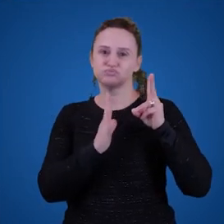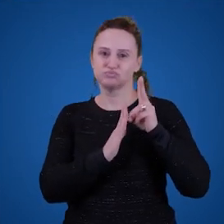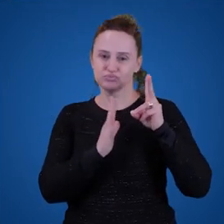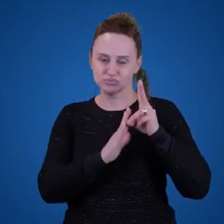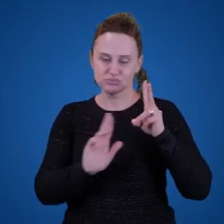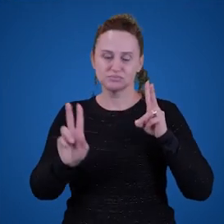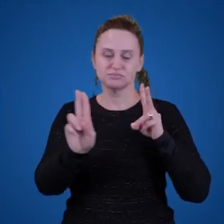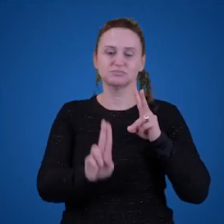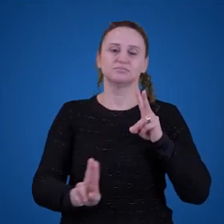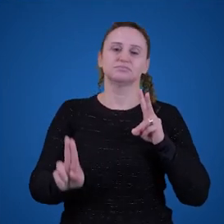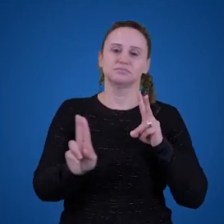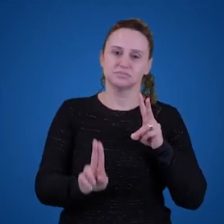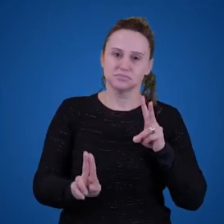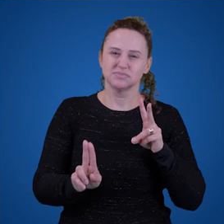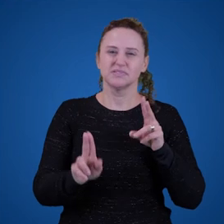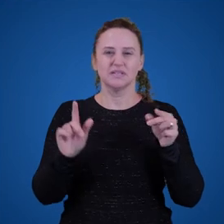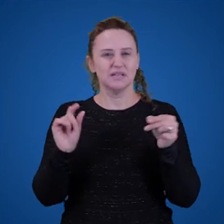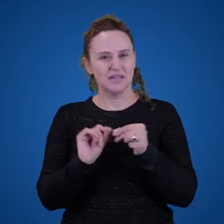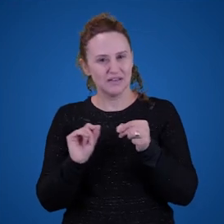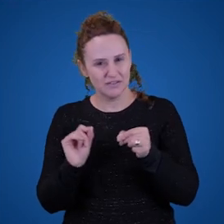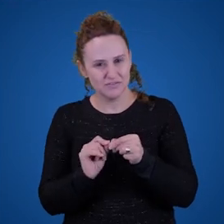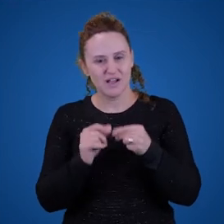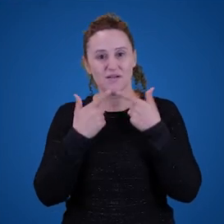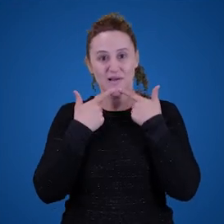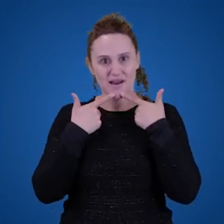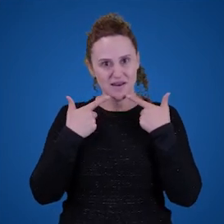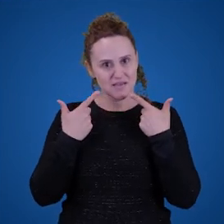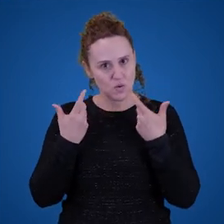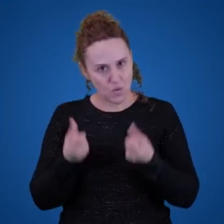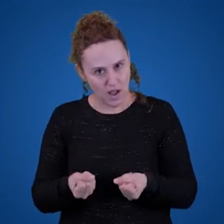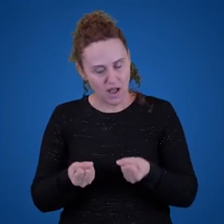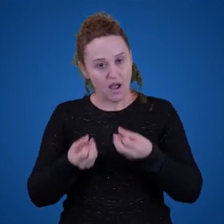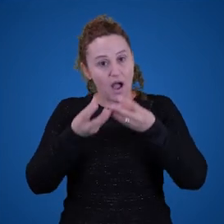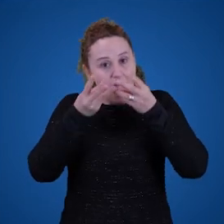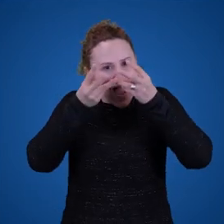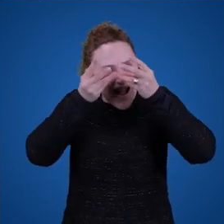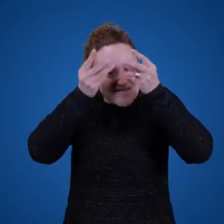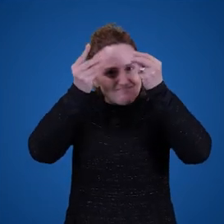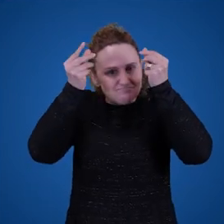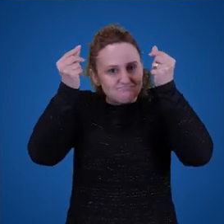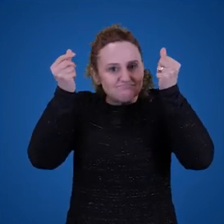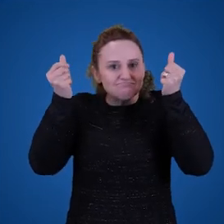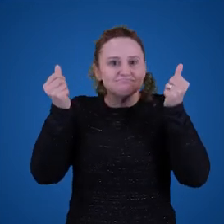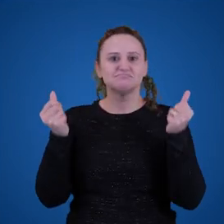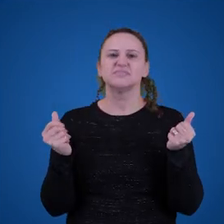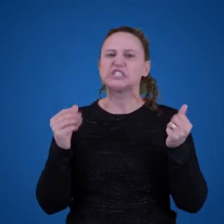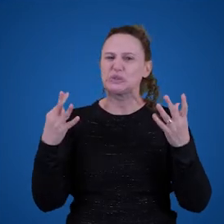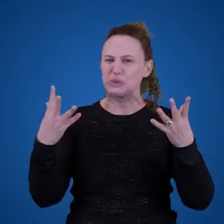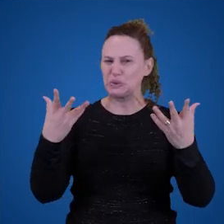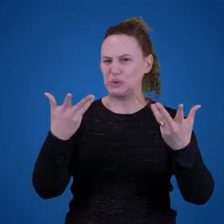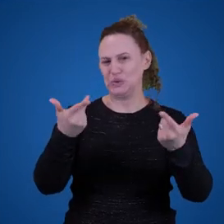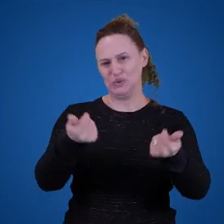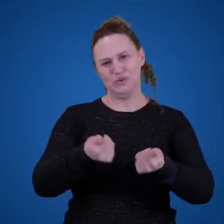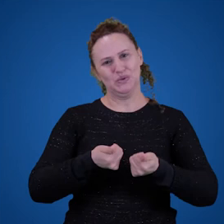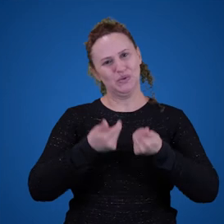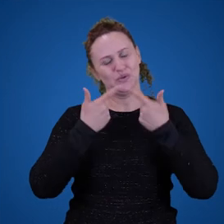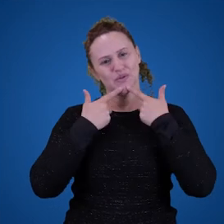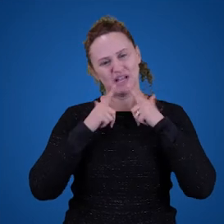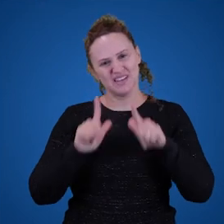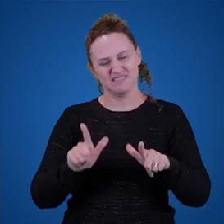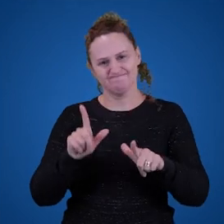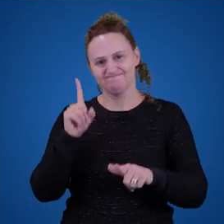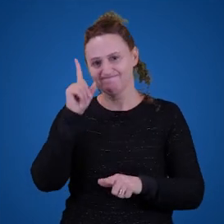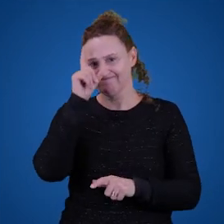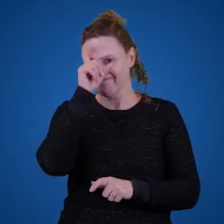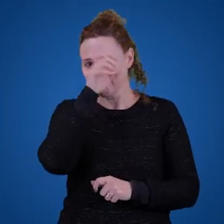linguagem, né? Então, tudo isso é linguagem. É difícil explicar como cada item de uma linguagem, seja ela qual for,